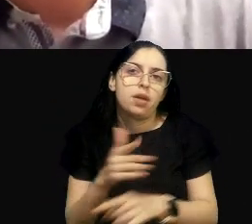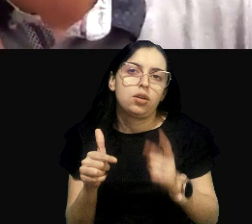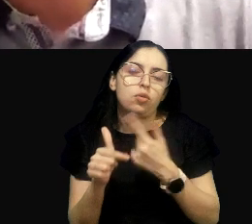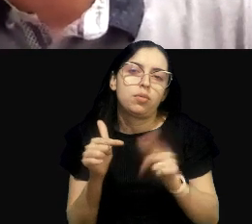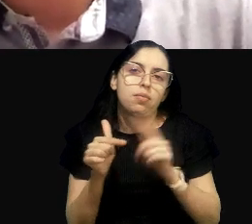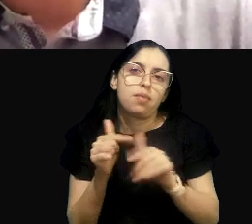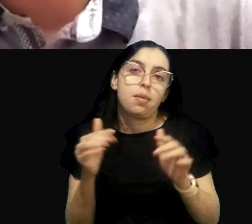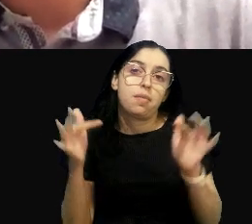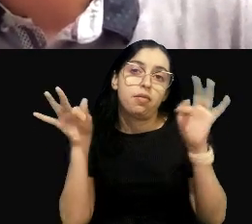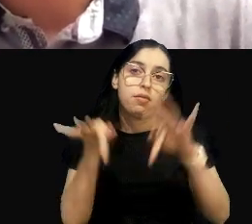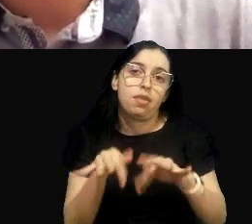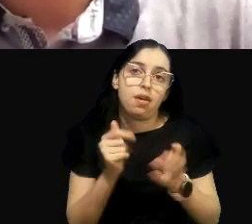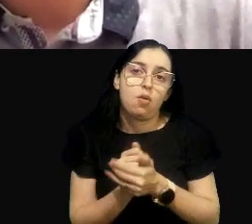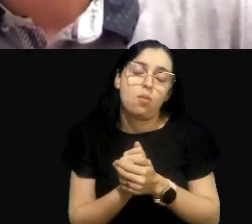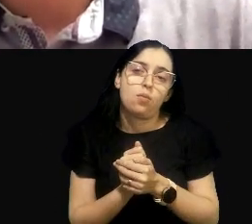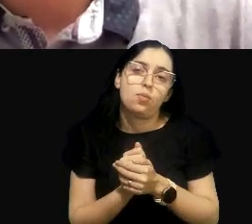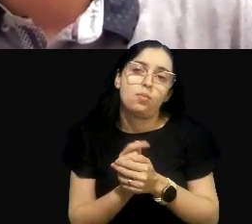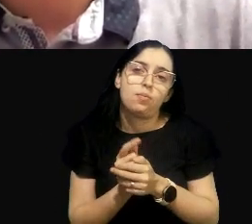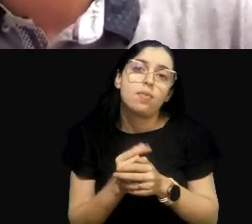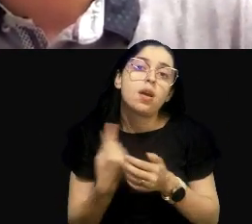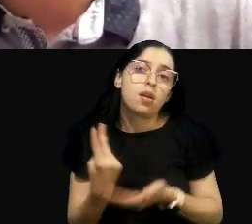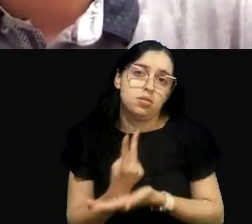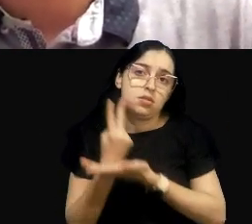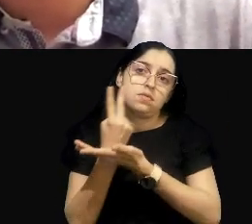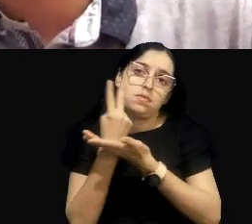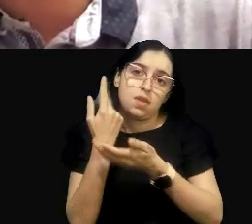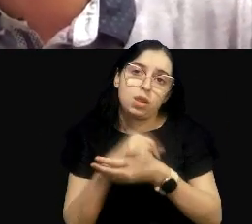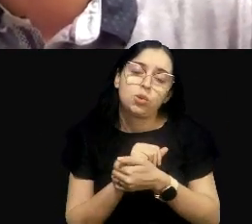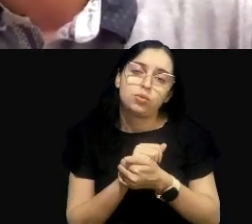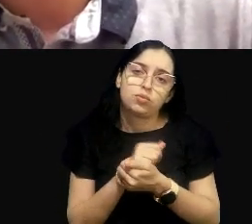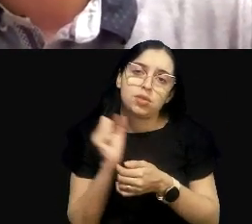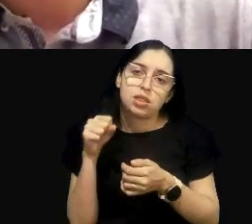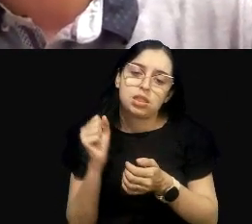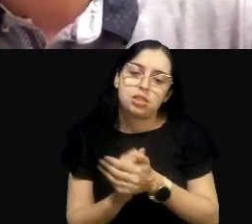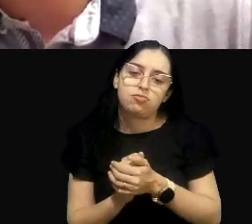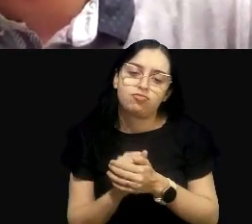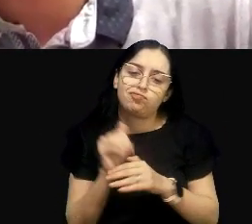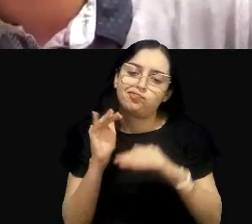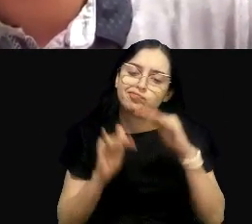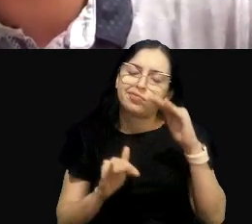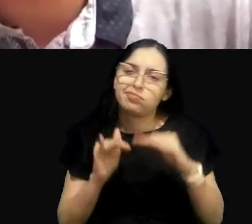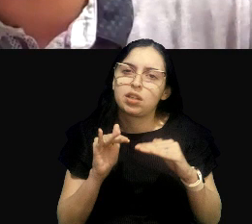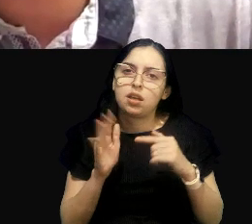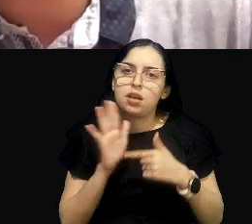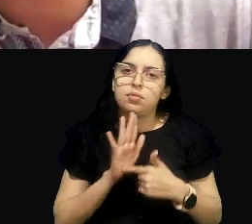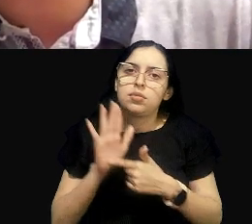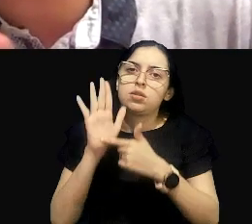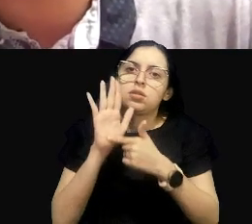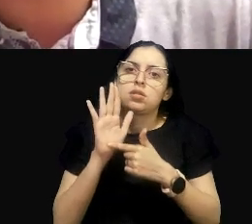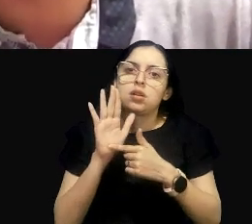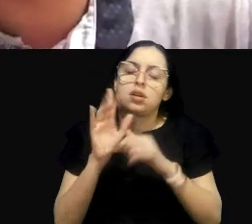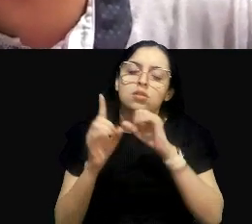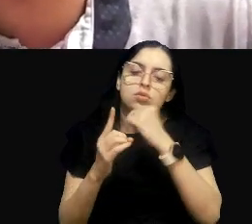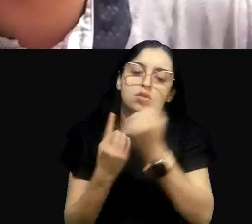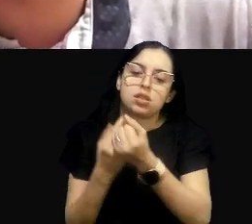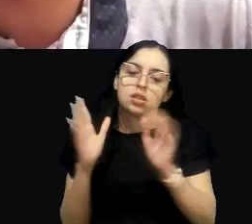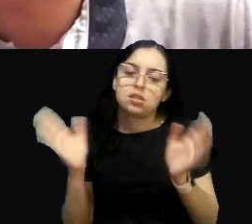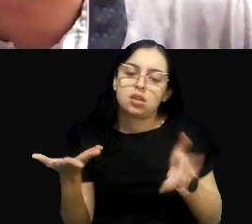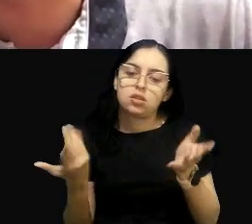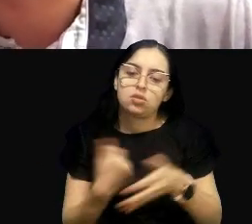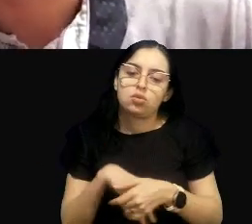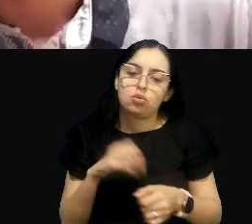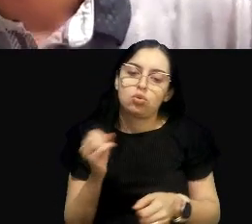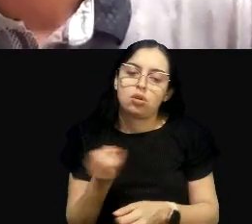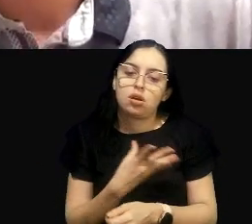Mas tem o seu valor, na minha visão, porque é injusto a gente ter que expor as atuais gerações a conviver com uma situação